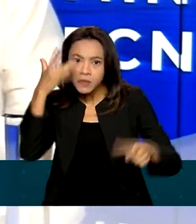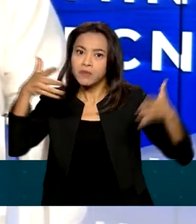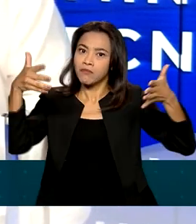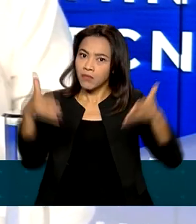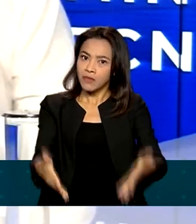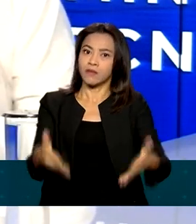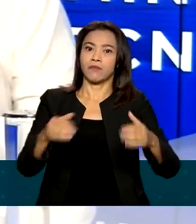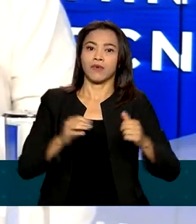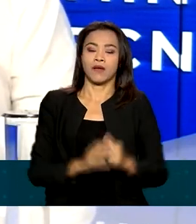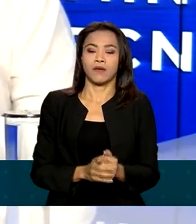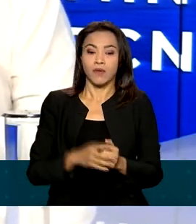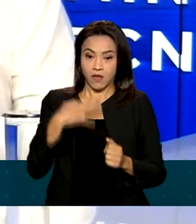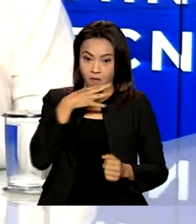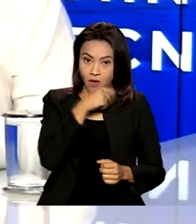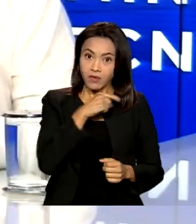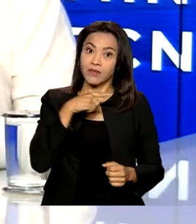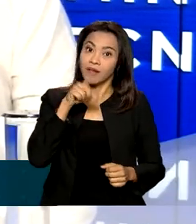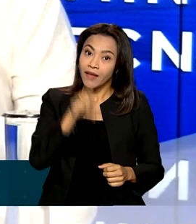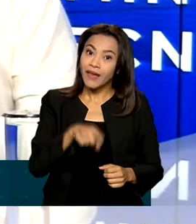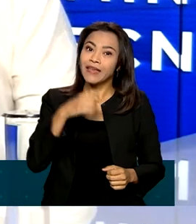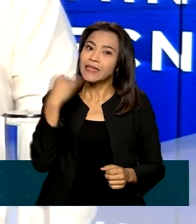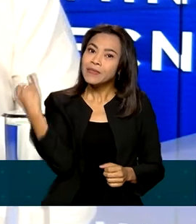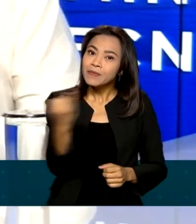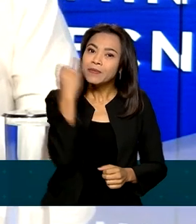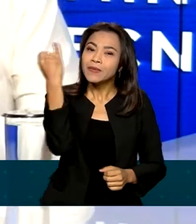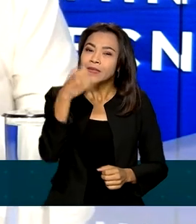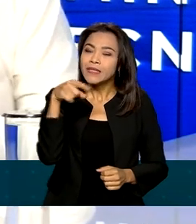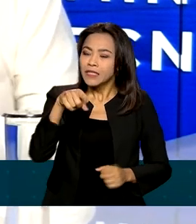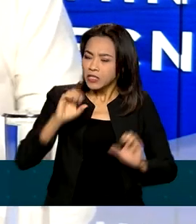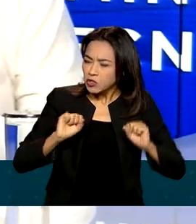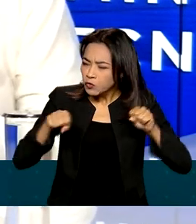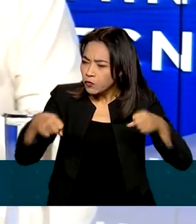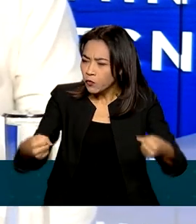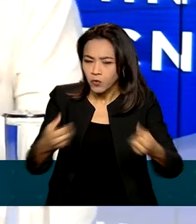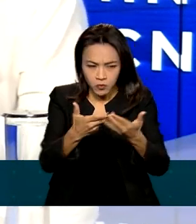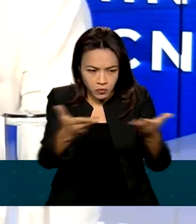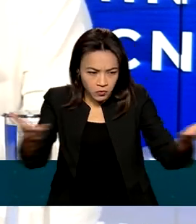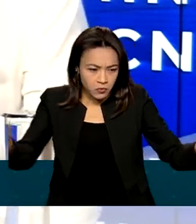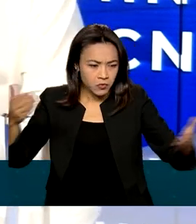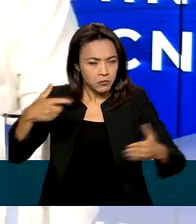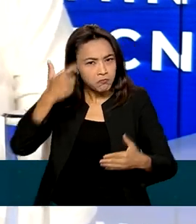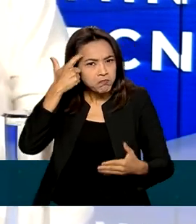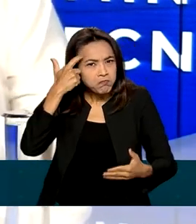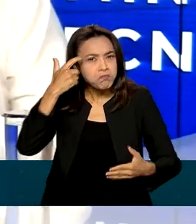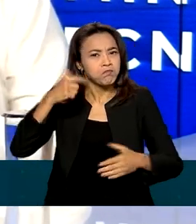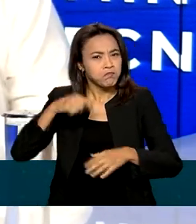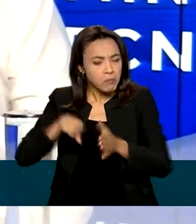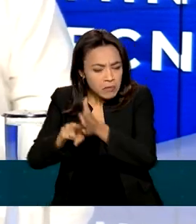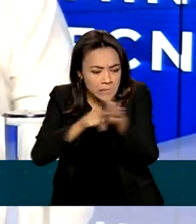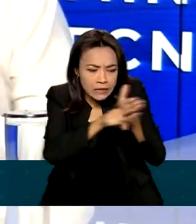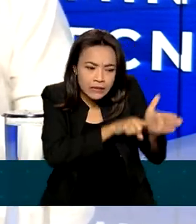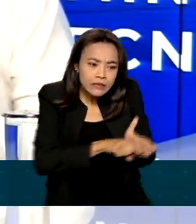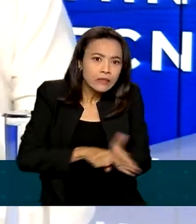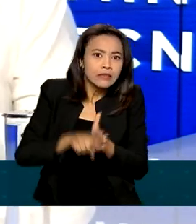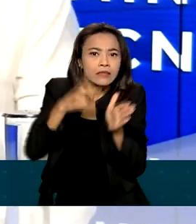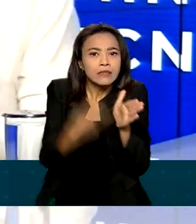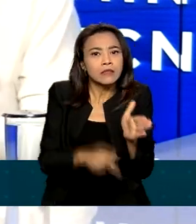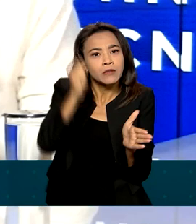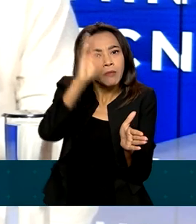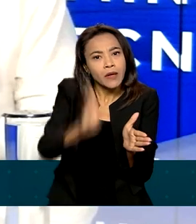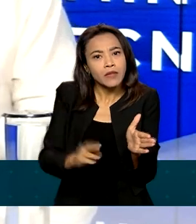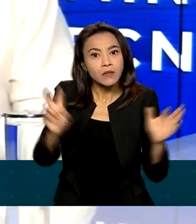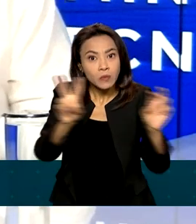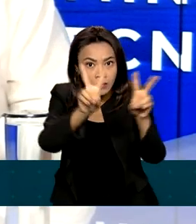Eu acho que é fundamental esse esforço de difusão da capacidade de produção científica do país num